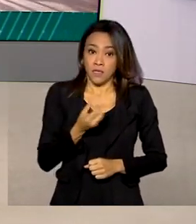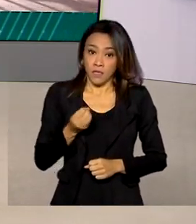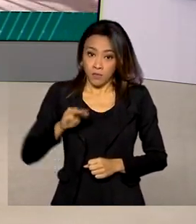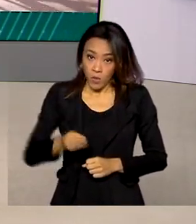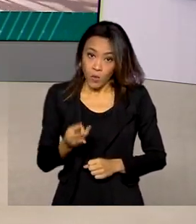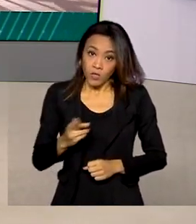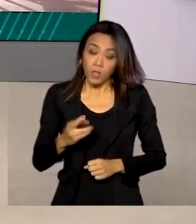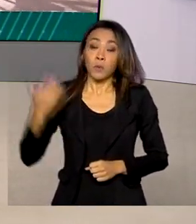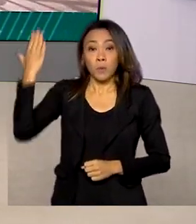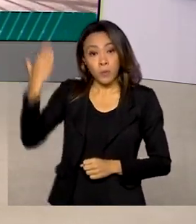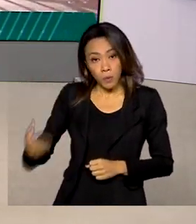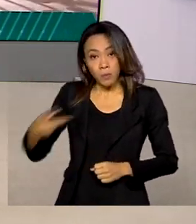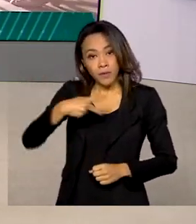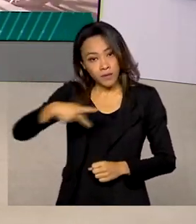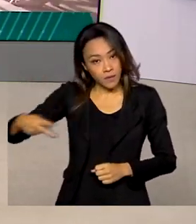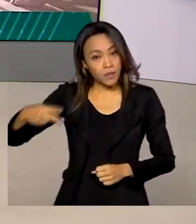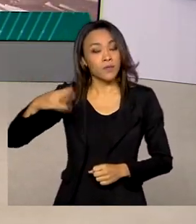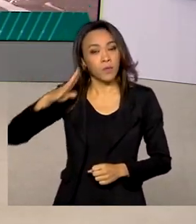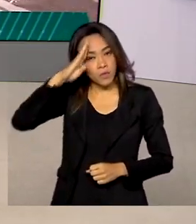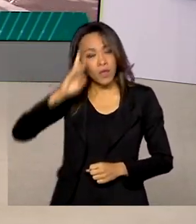vai hoje a São Paulo para acompanhar esse leilão.